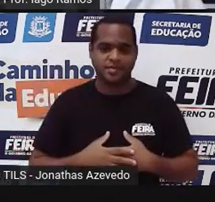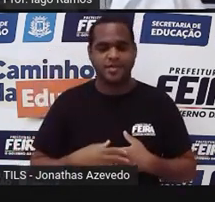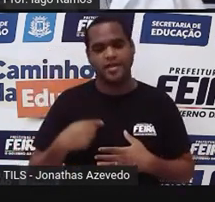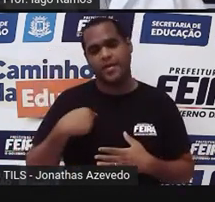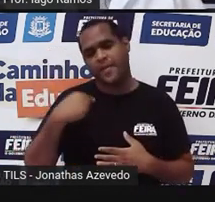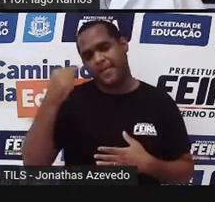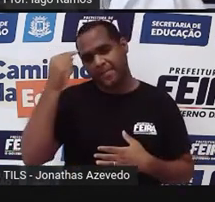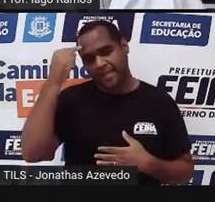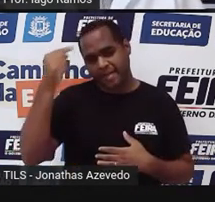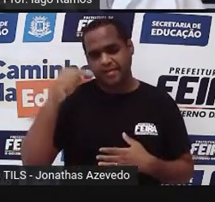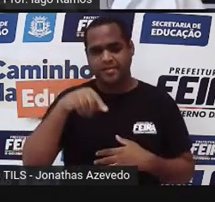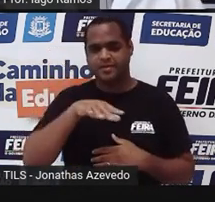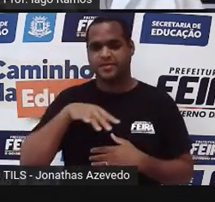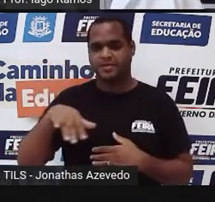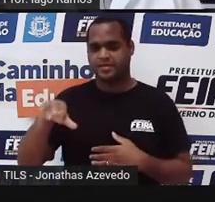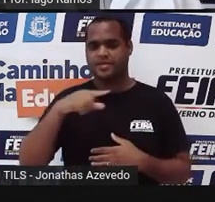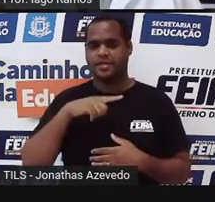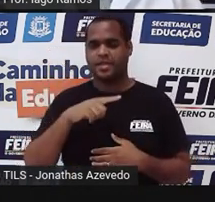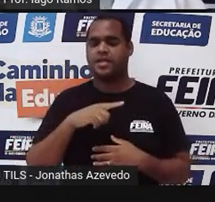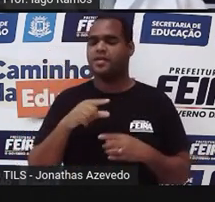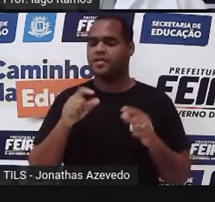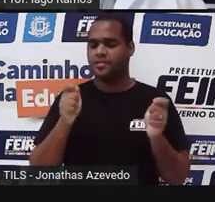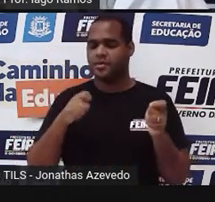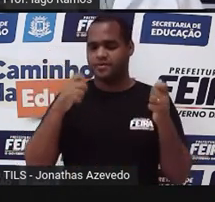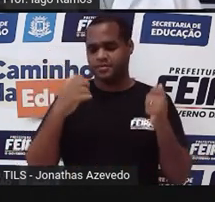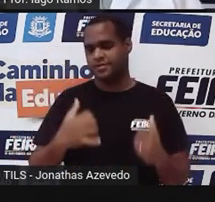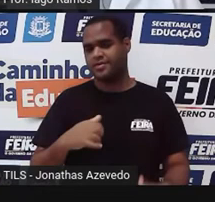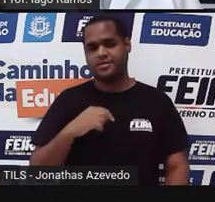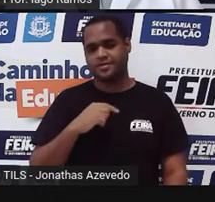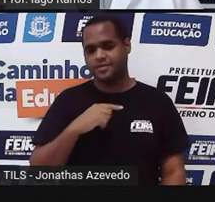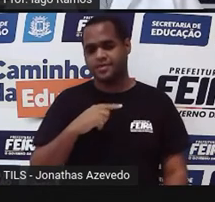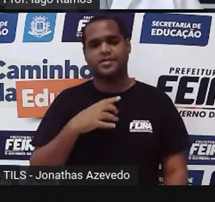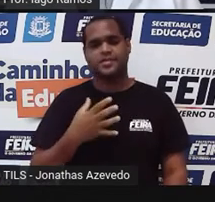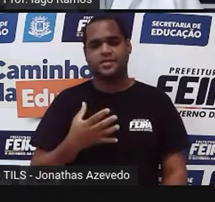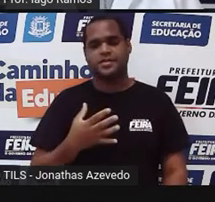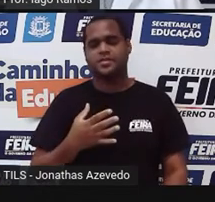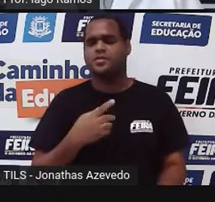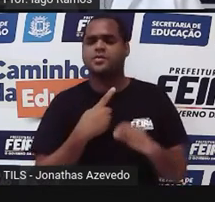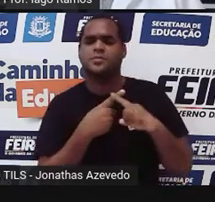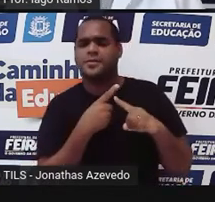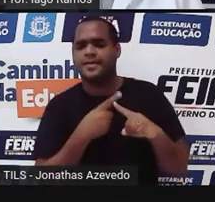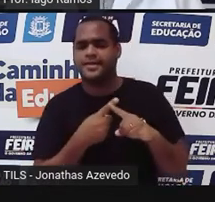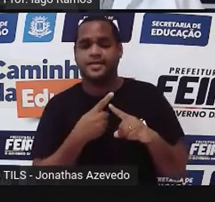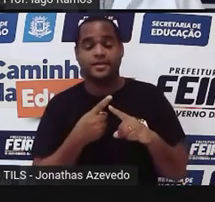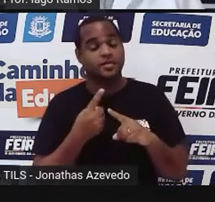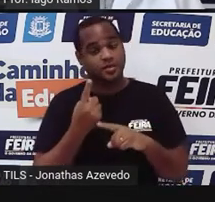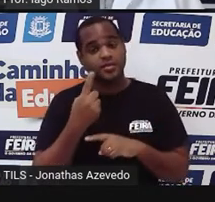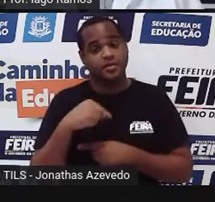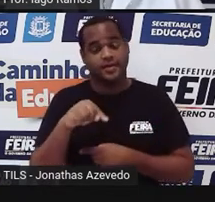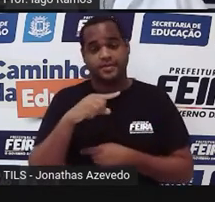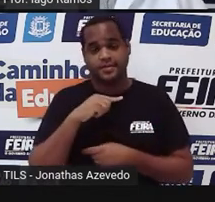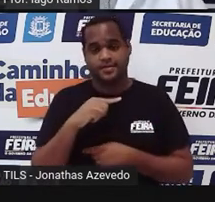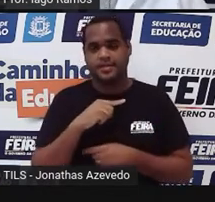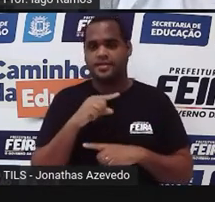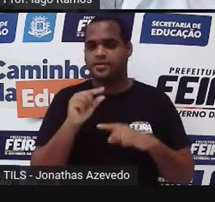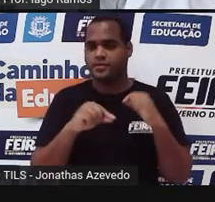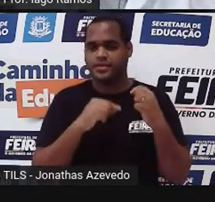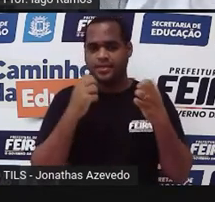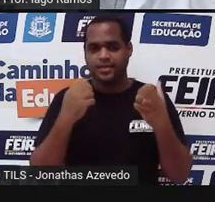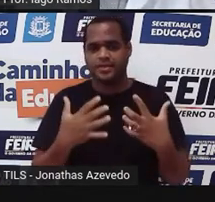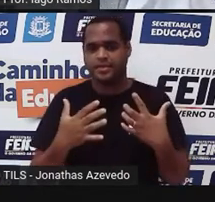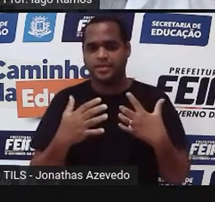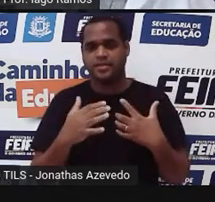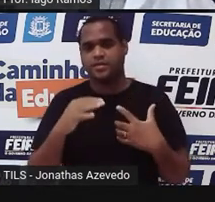calcular a área desse retângulo. Porque a gente tem ali as medidas desse retângulo. O comprimento,